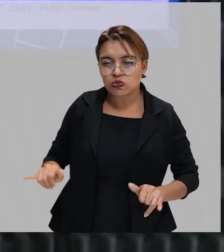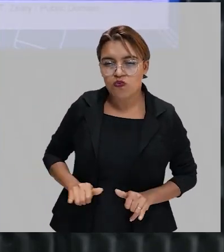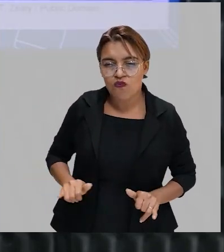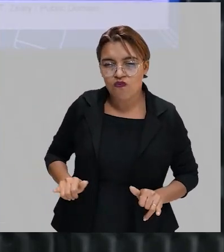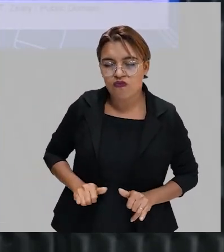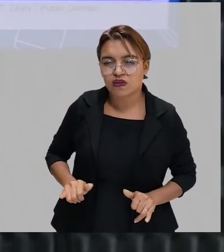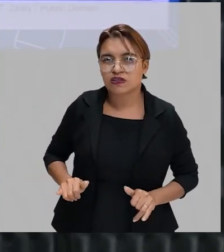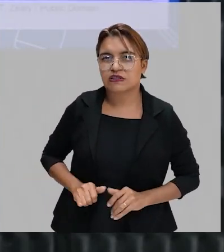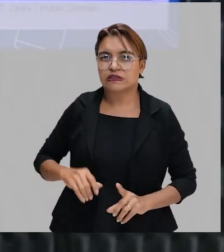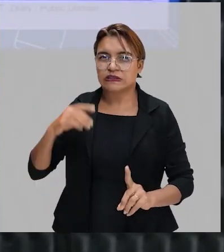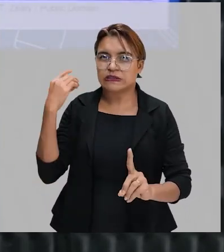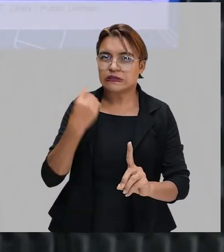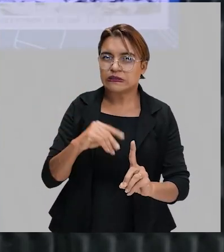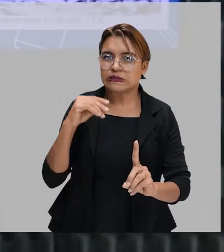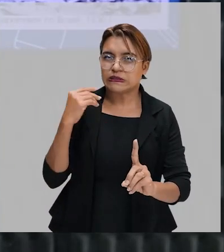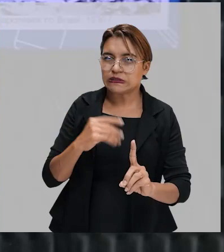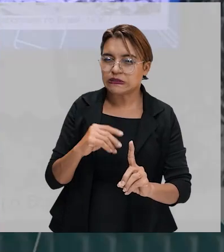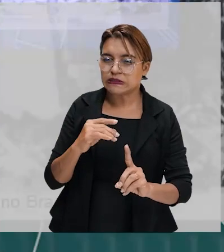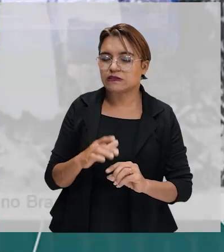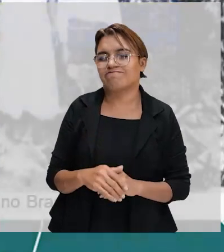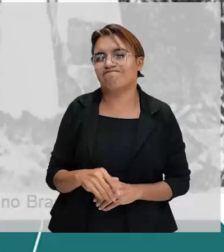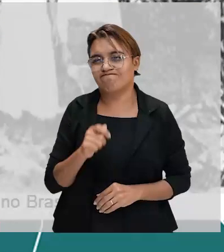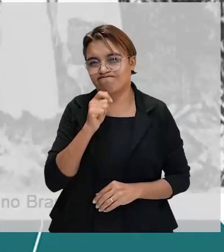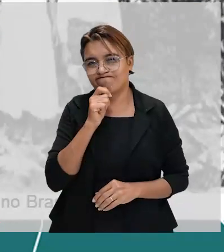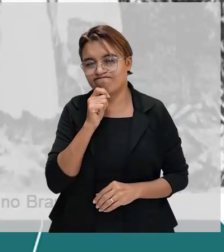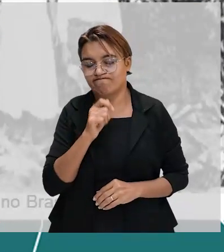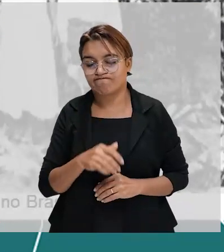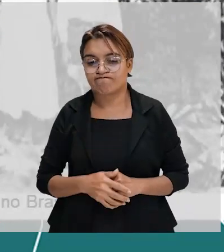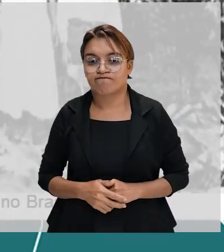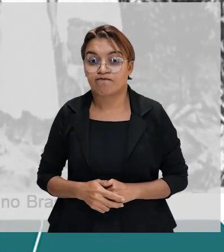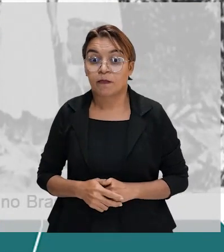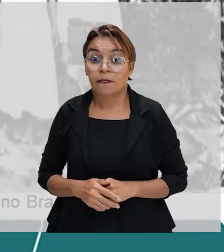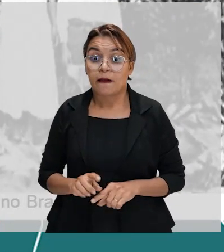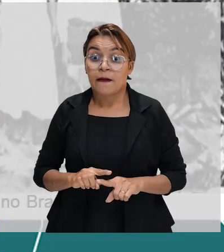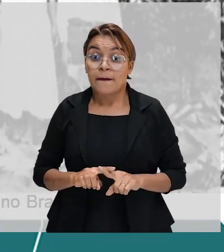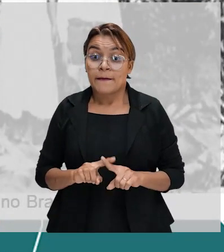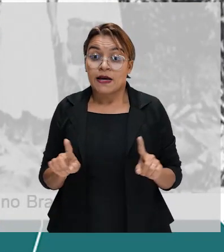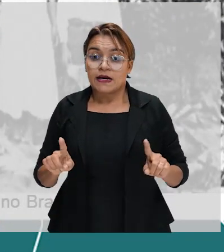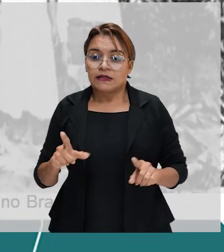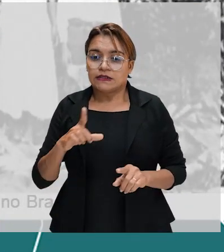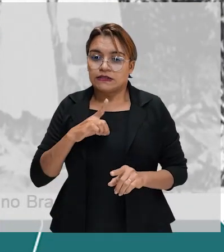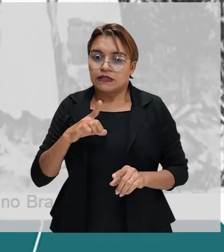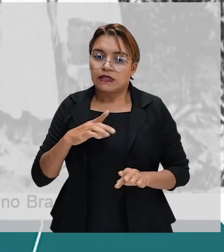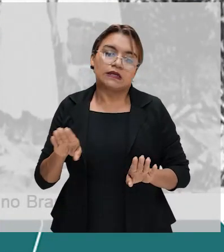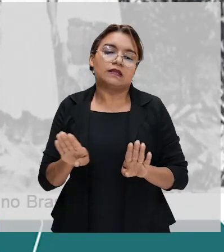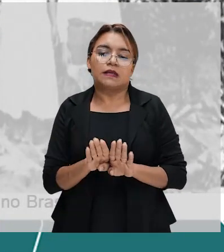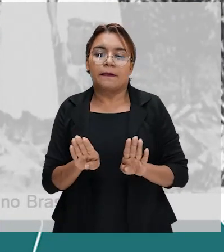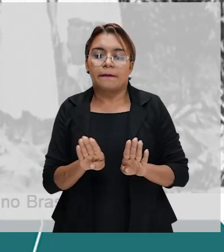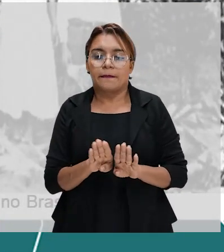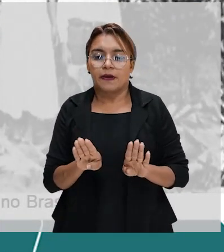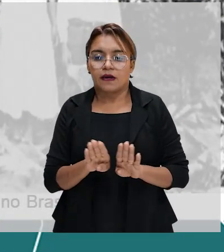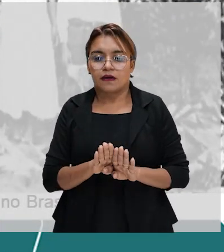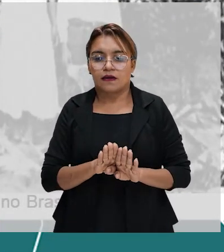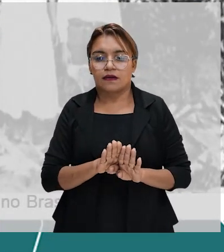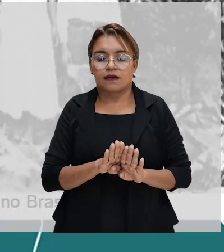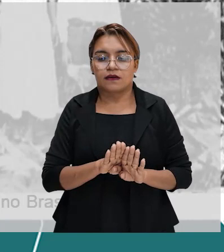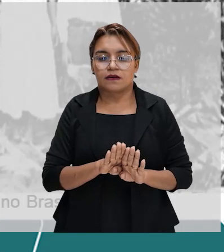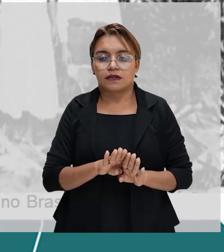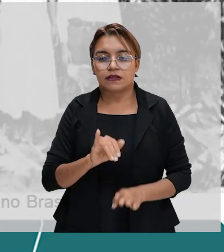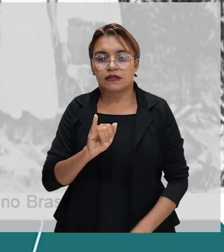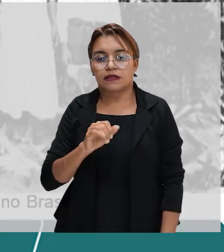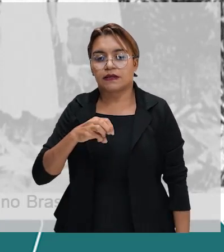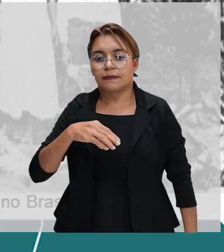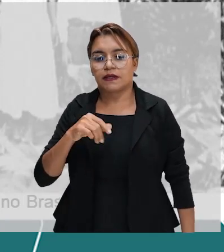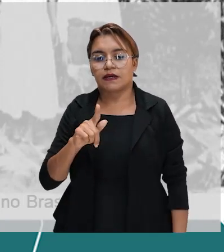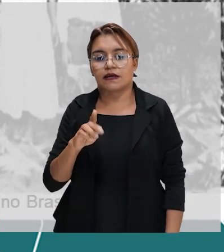hostilizada, explorada. Isso não mudou muita coisa, tá bom? Imigração, tem muita gente que veio para o Brasil nessa época, tá?